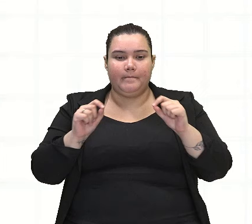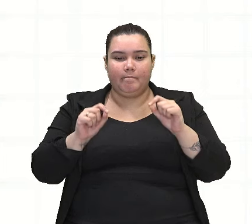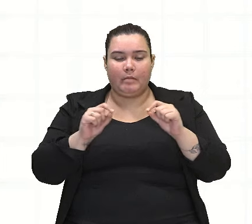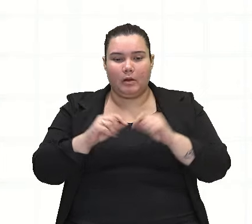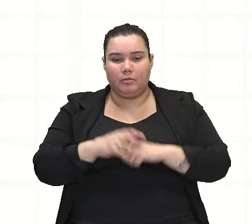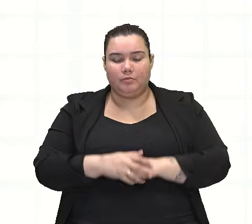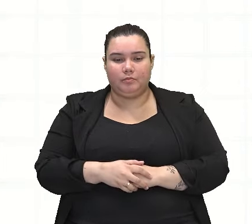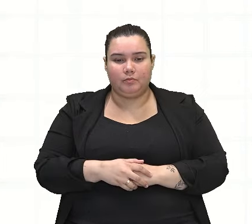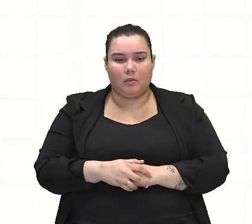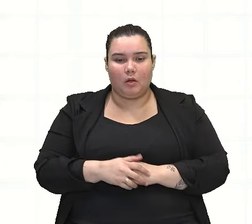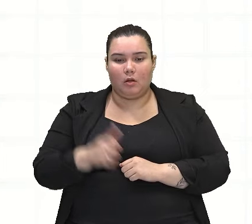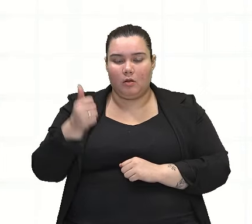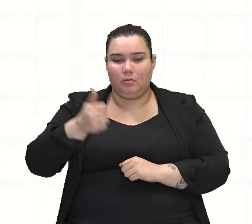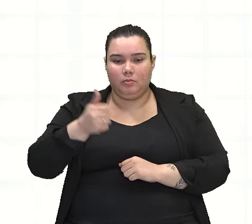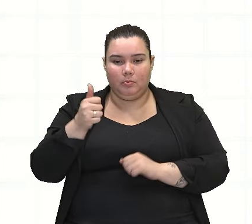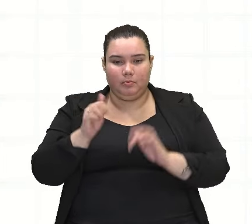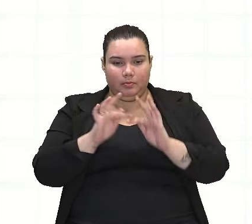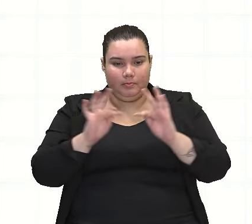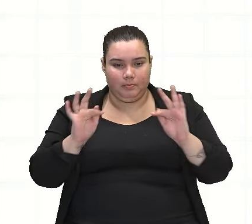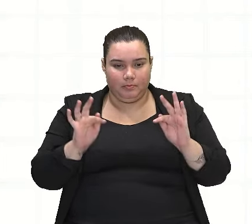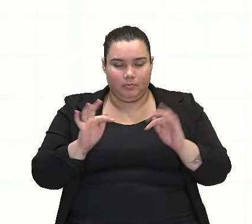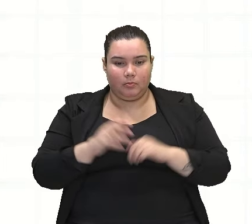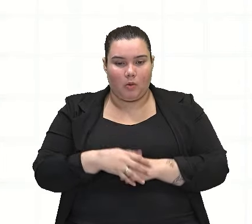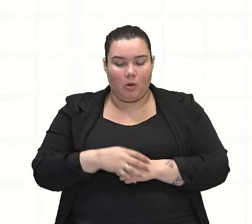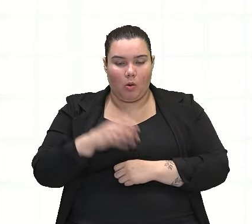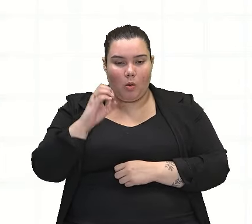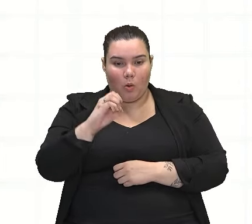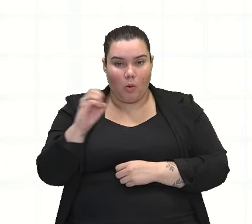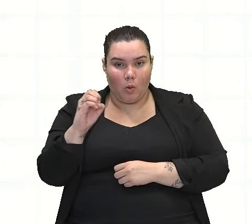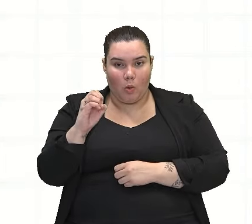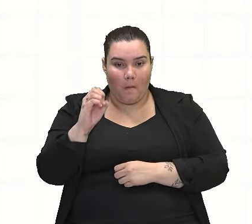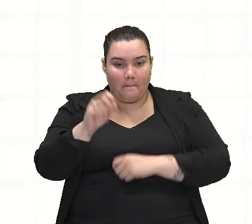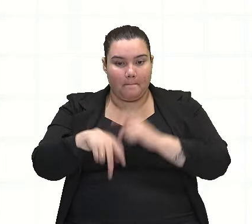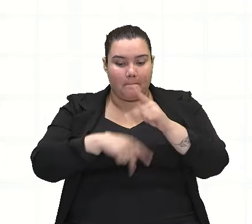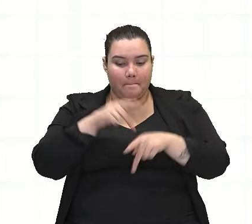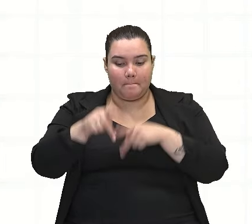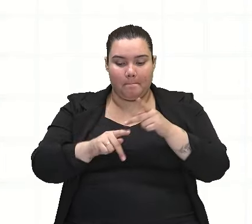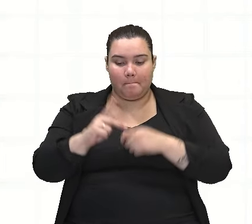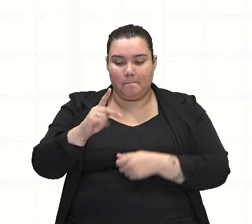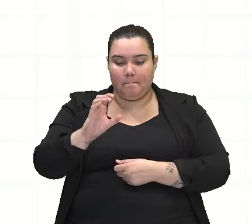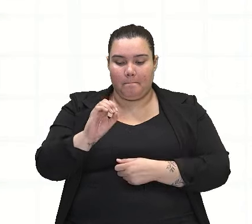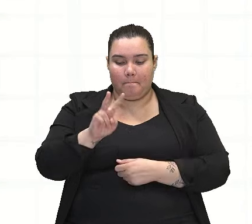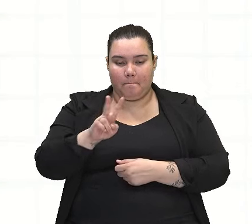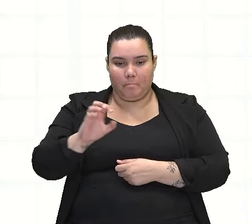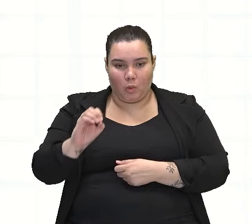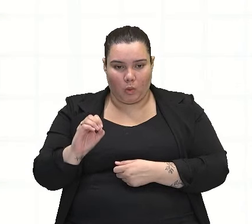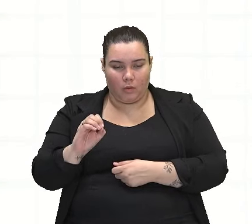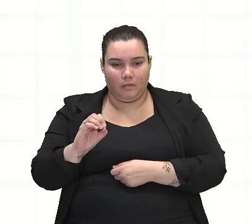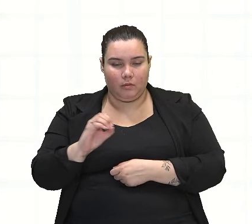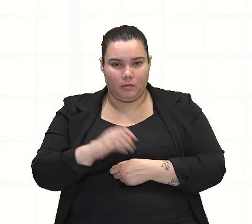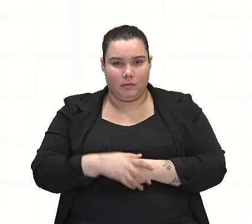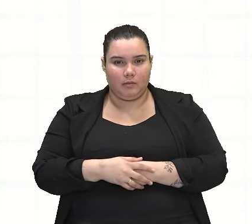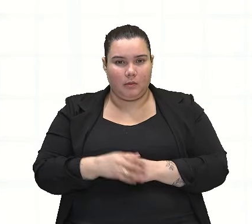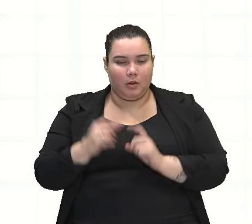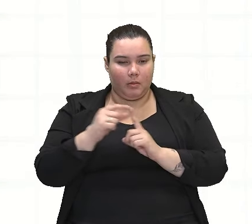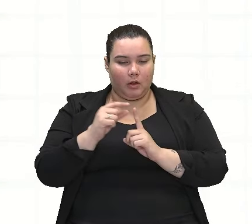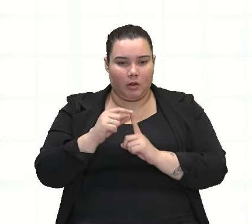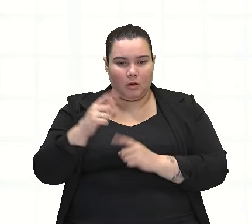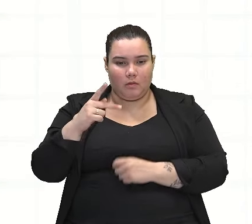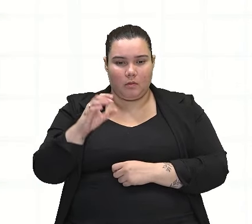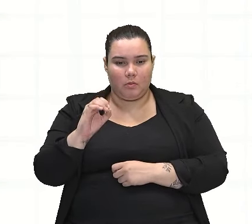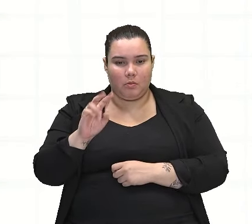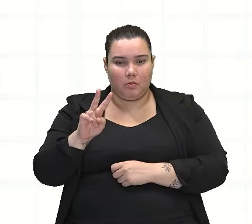no primeiro enunciado, o povo. Quando a gente tem a palavra o povo, percebam que essa palavra é uma